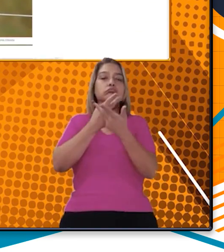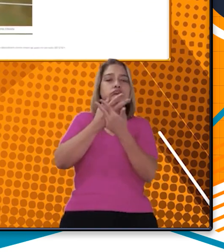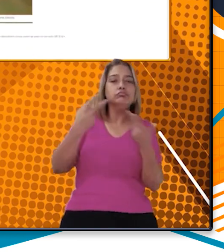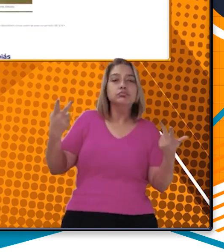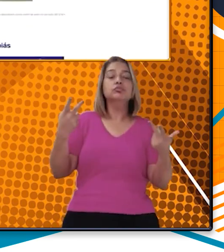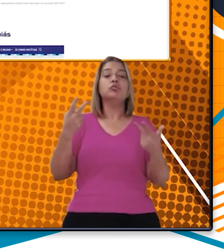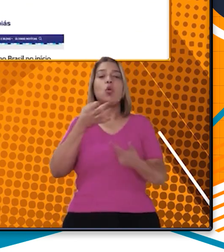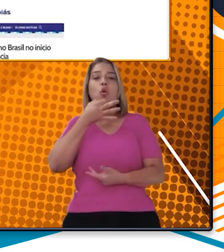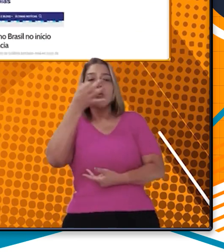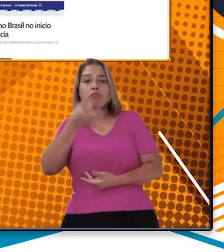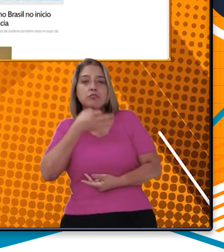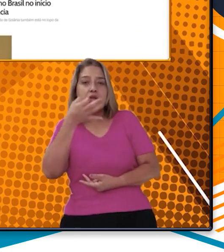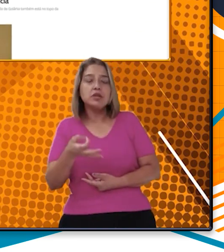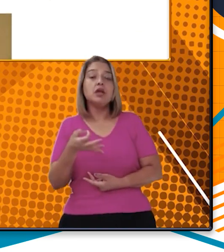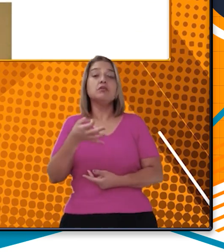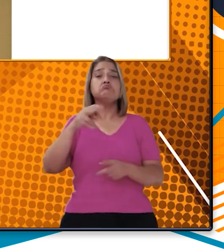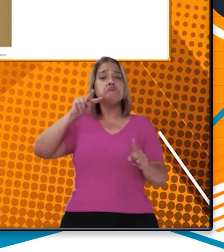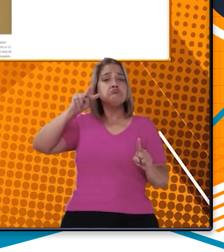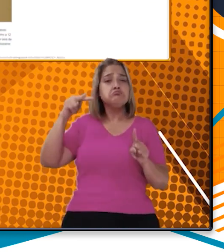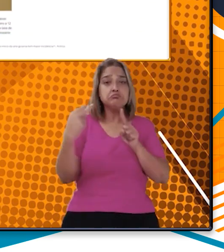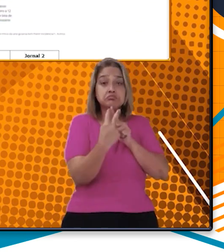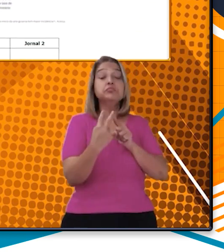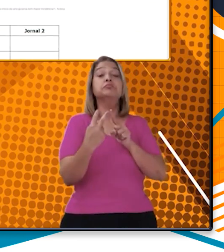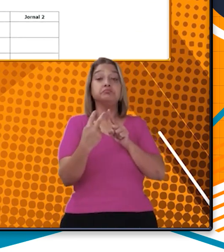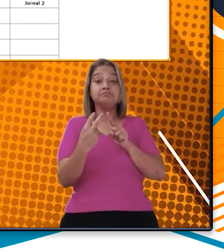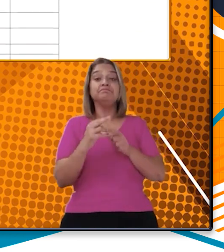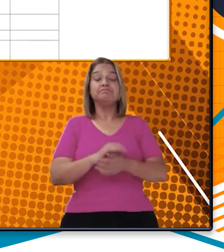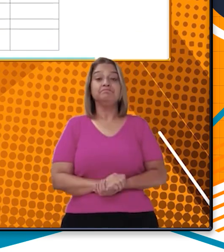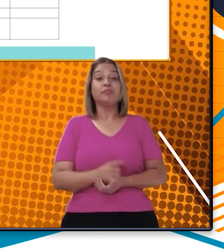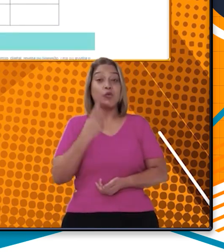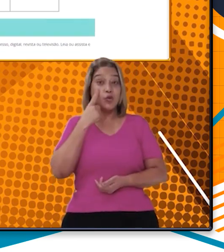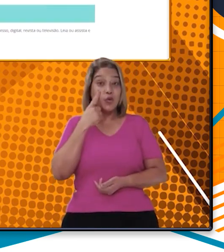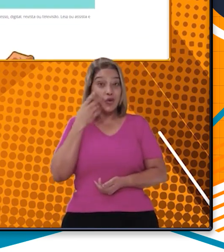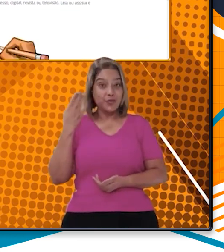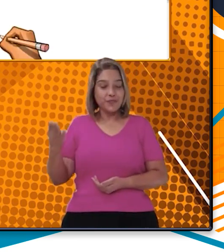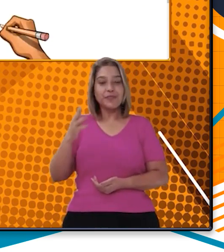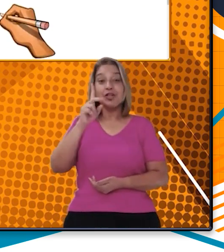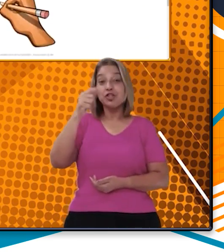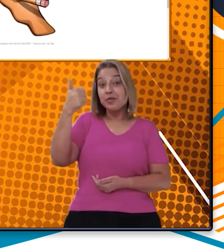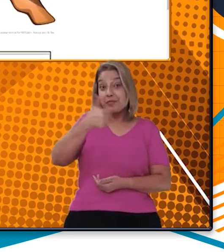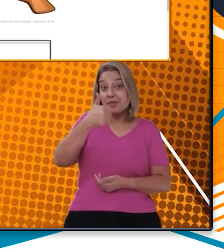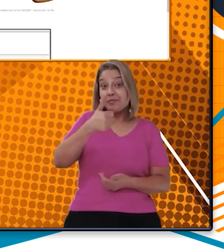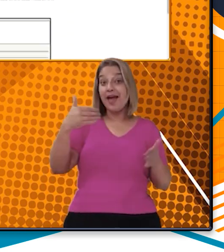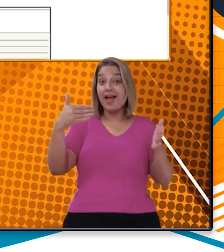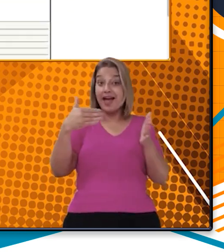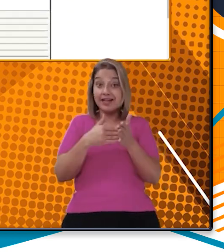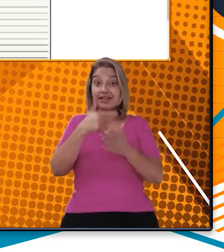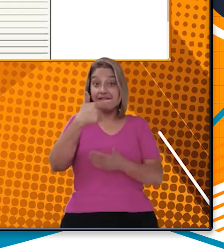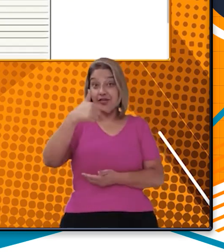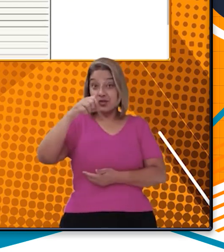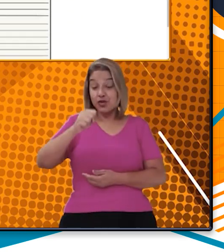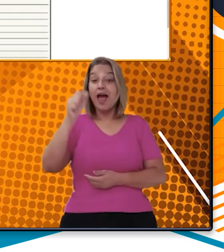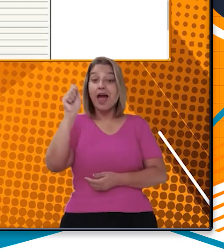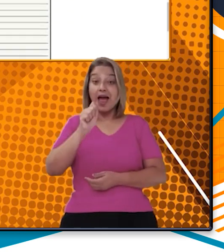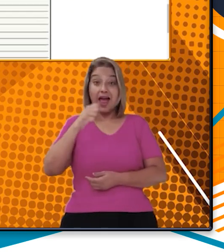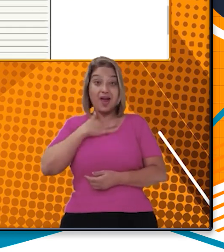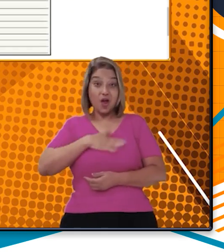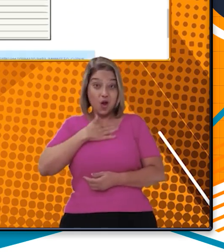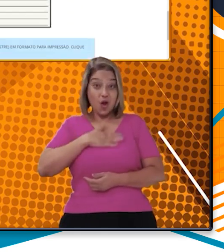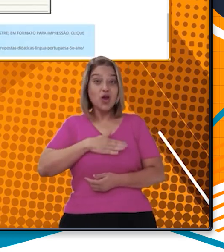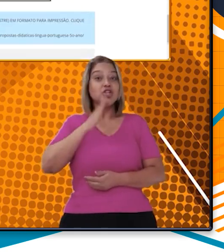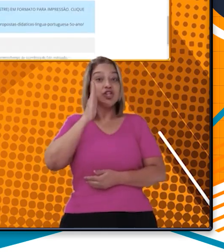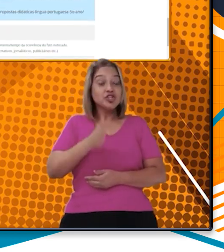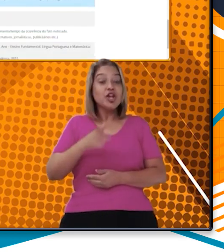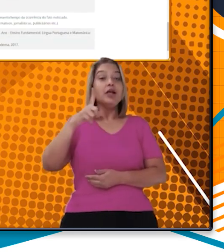ocorrências de opinião, ponto de vista. E olha só, pessoal, do dia 1º ao dia 28 de